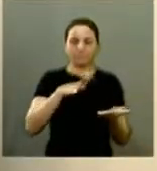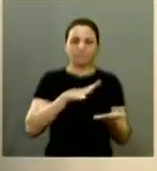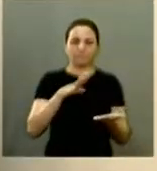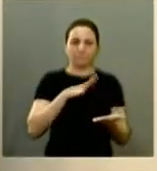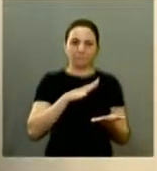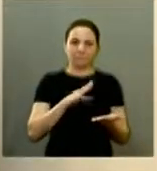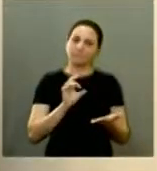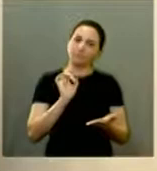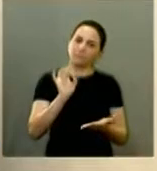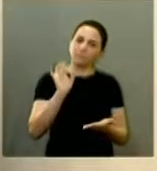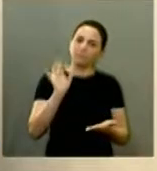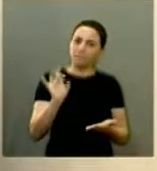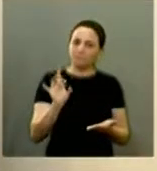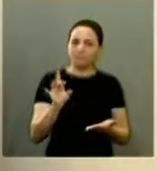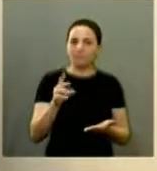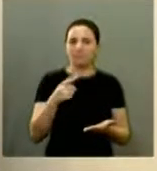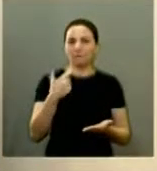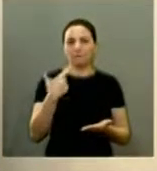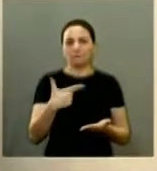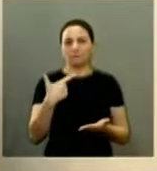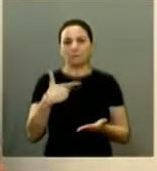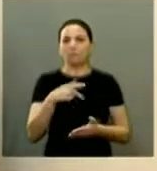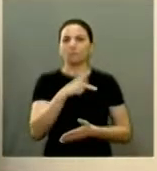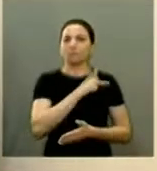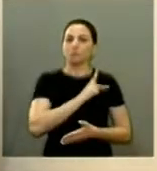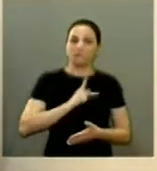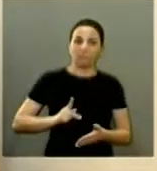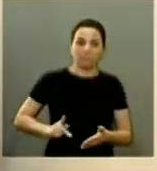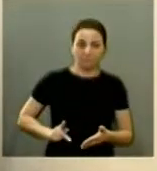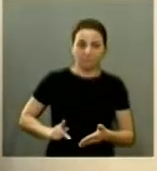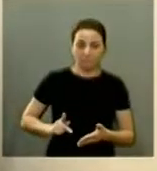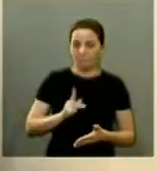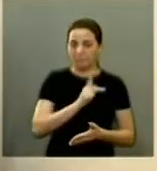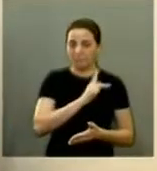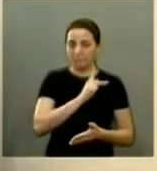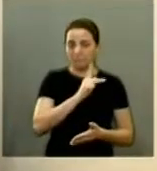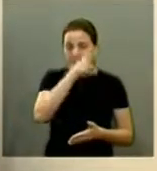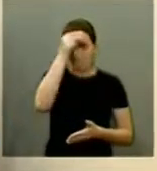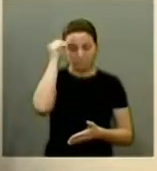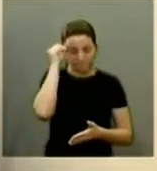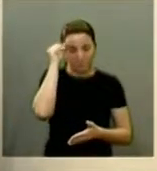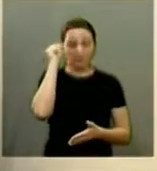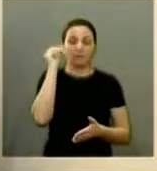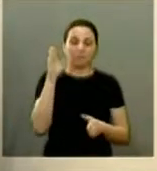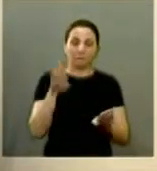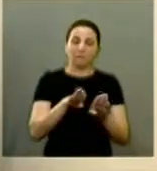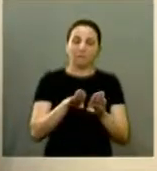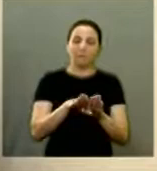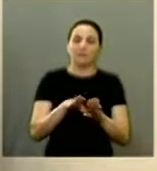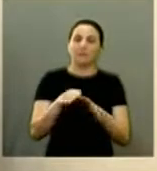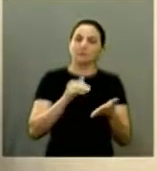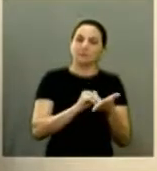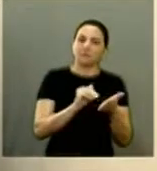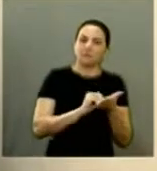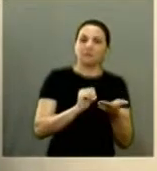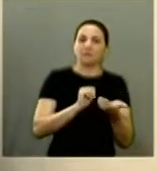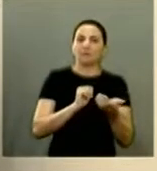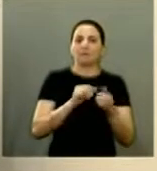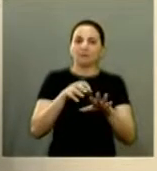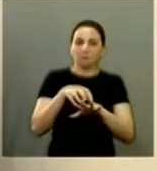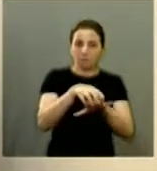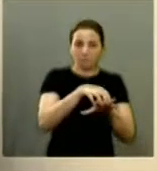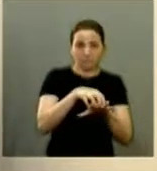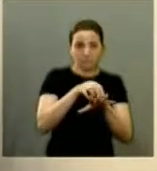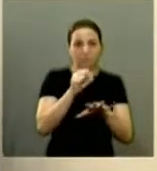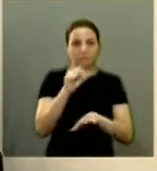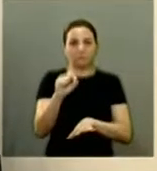em especial o nosso vice-prefeito com a anuência do prefeito e toda a Secretaria de Trânsito porque várias cidades estão vindo em Araraquara